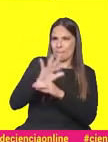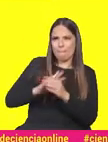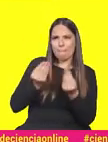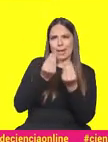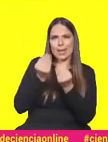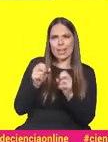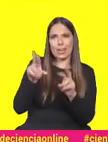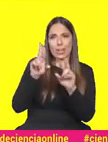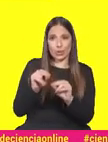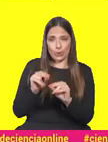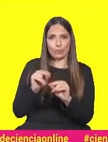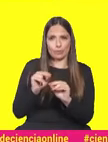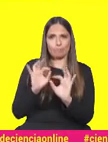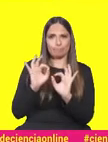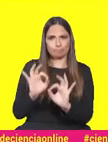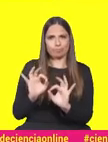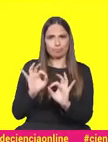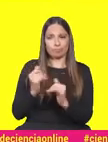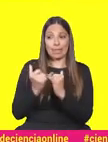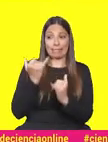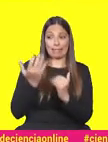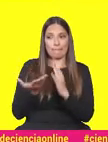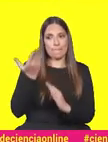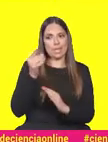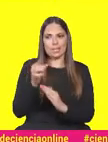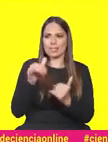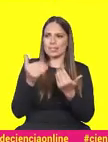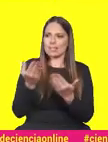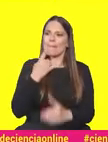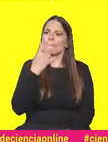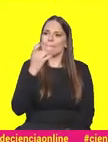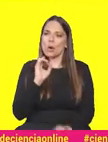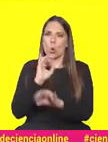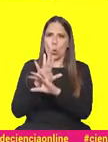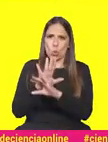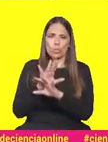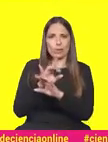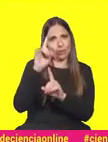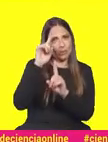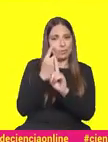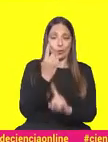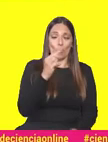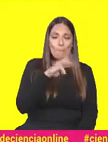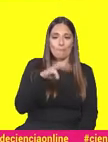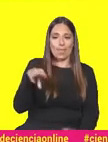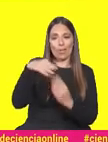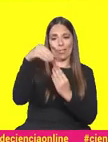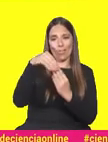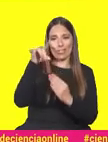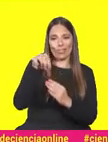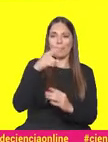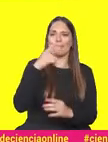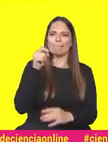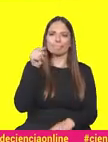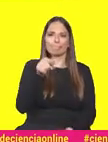forma de estar, com uma componente muito mais digital. E isto leva-me a outra pergunta, nem que seja uma pergunta para um milhão de dólares, é também uma pergunta para a Susana.